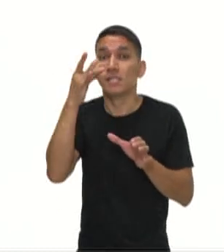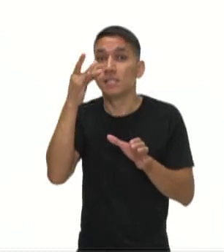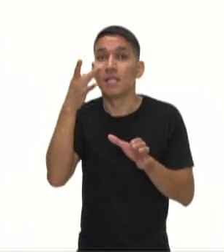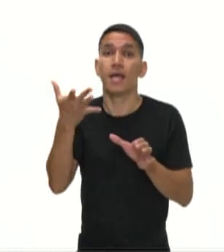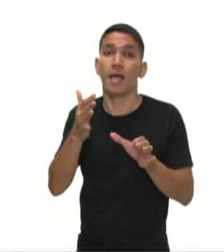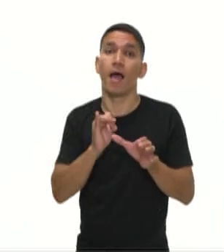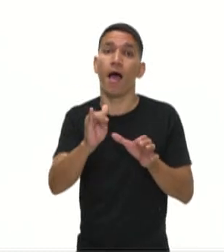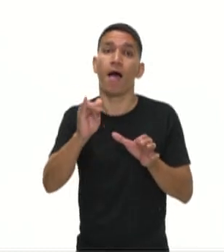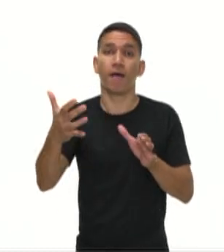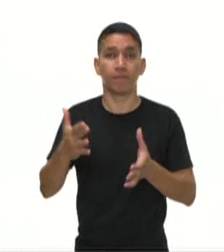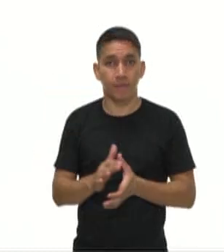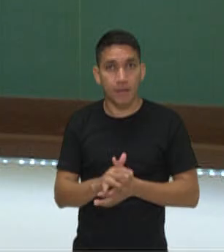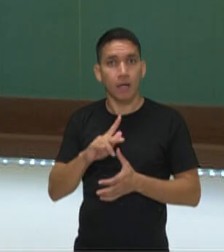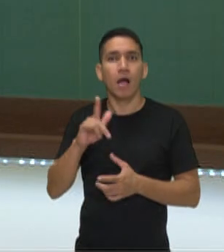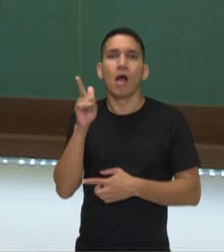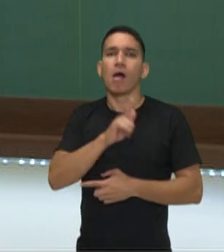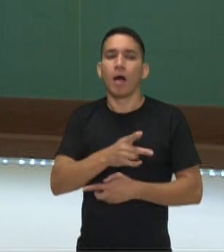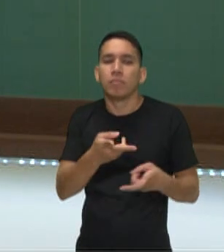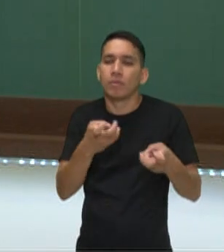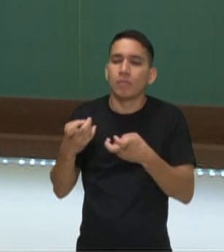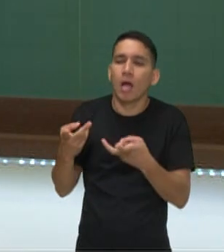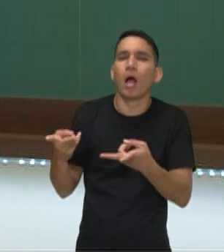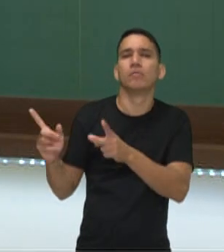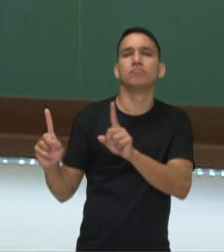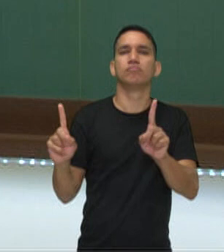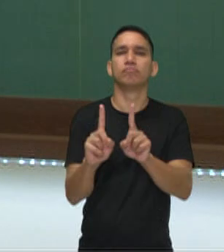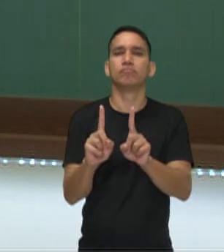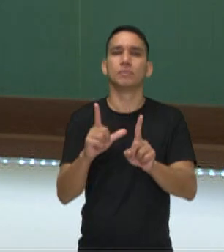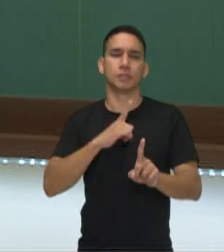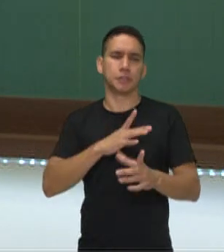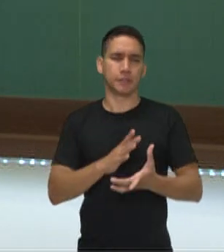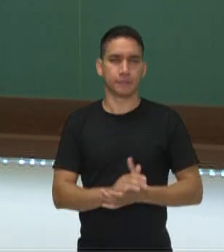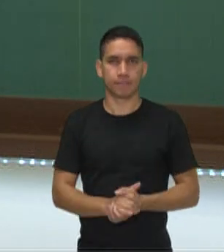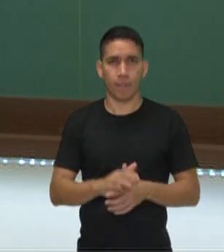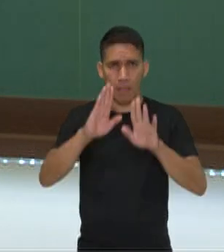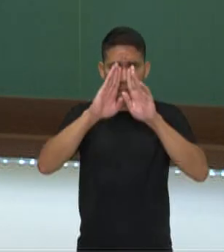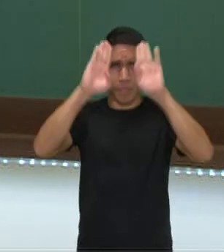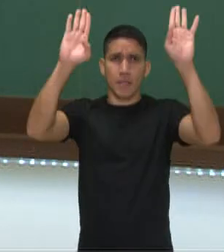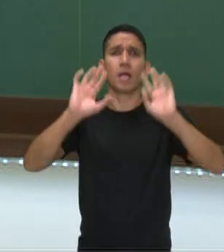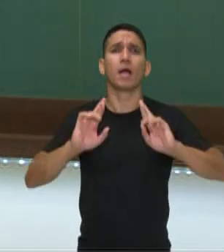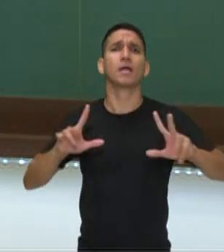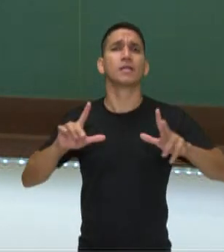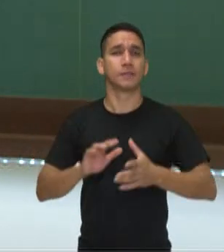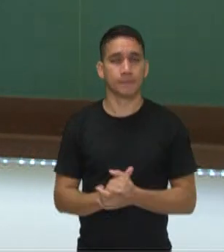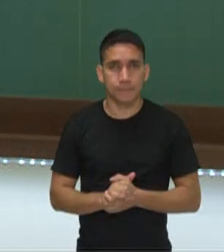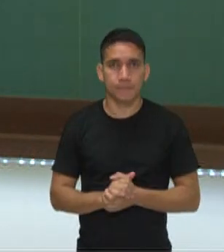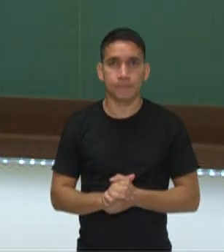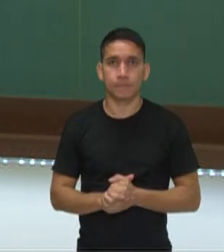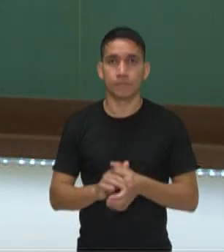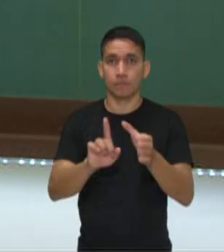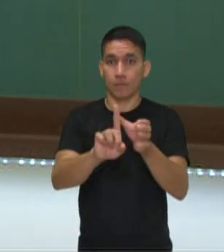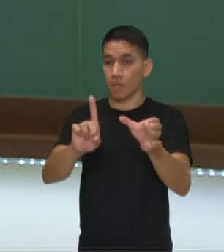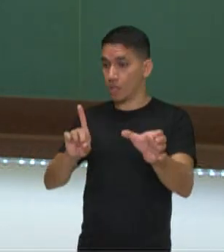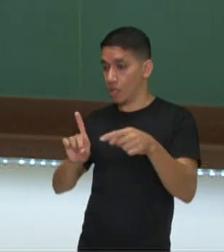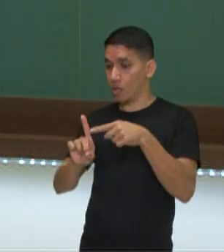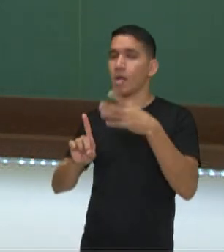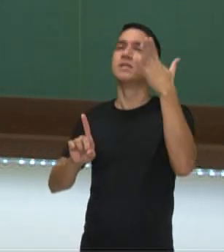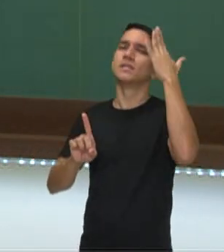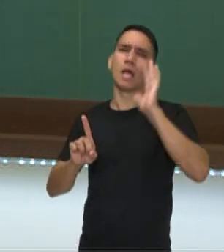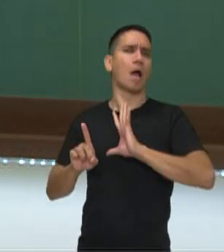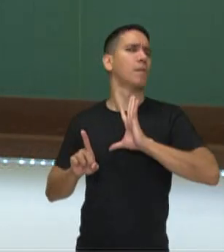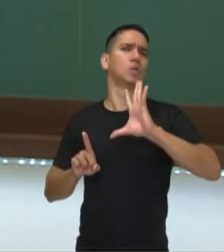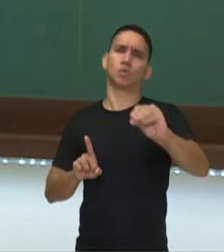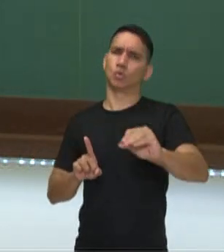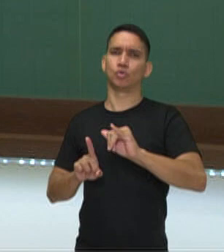que ele acompanha alguns personagens. Principal diferença, o onisciente sabe de tudo,